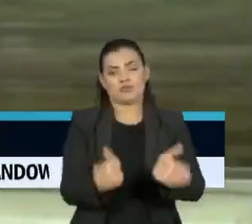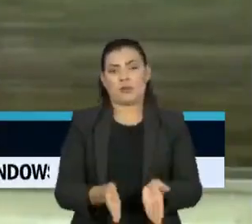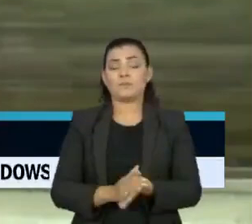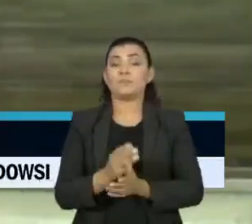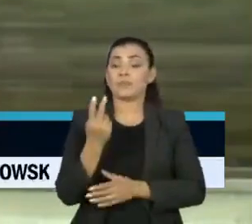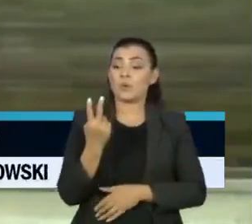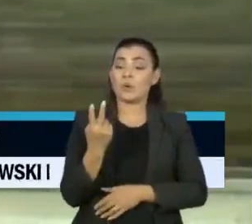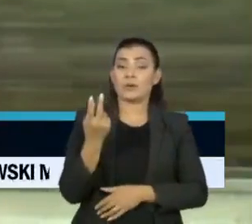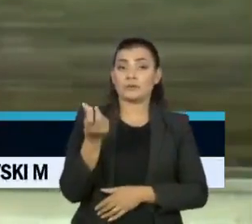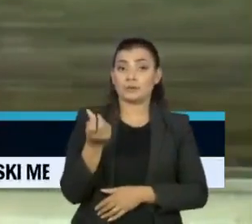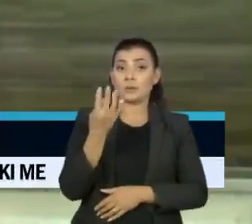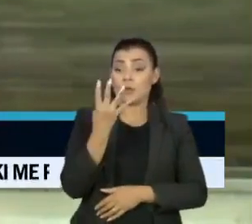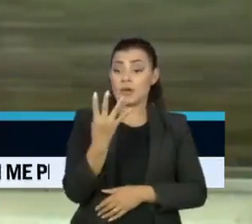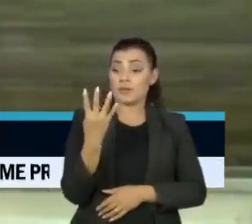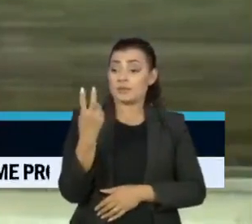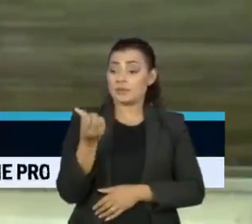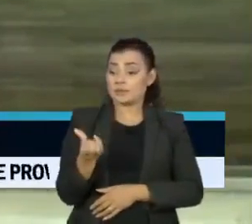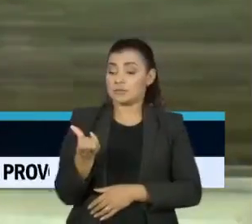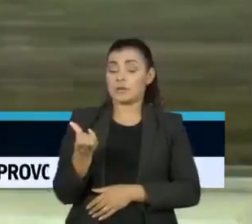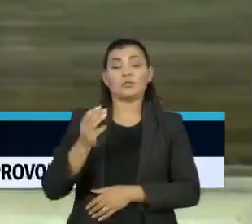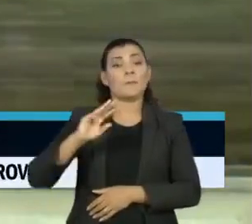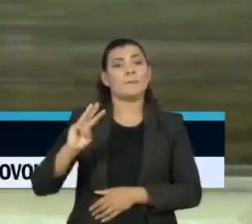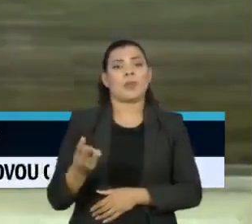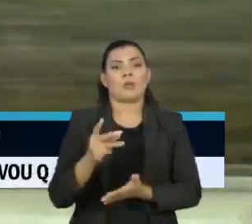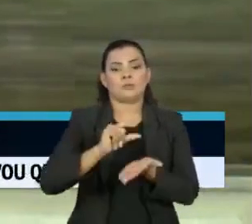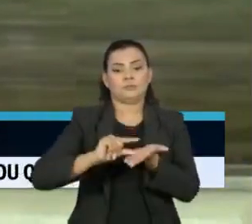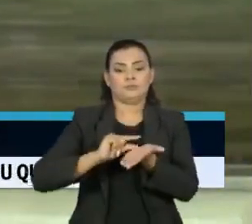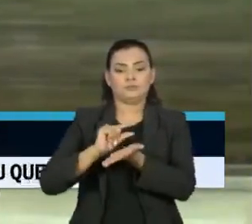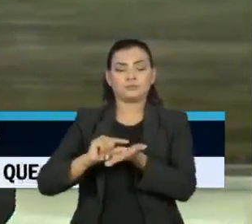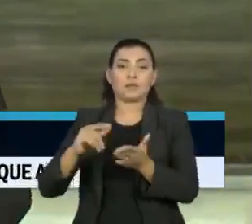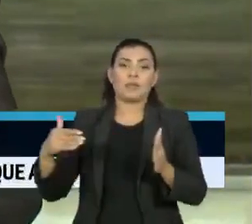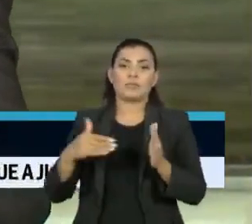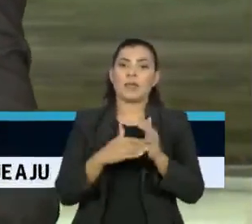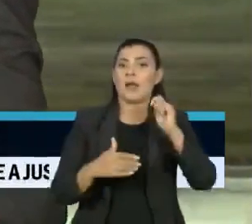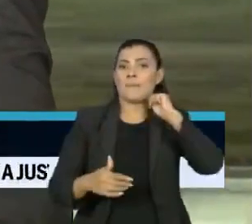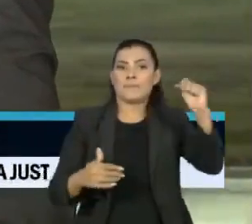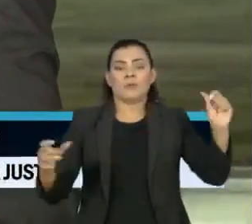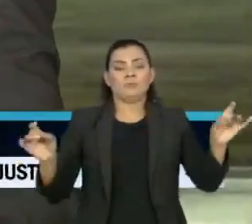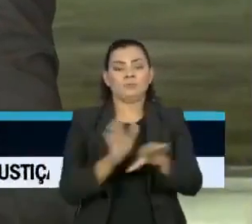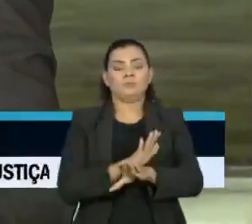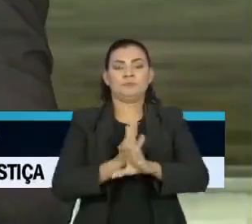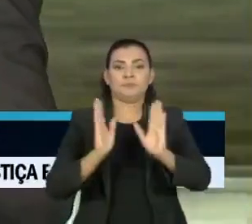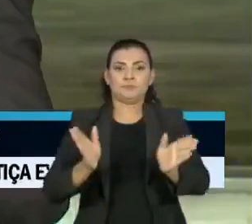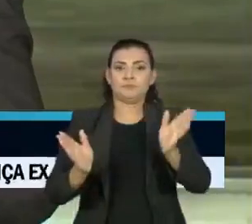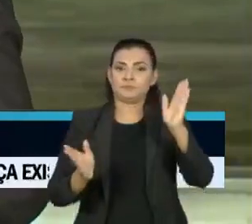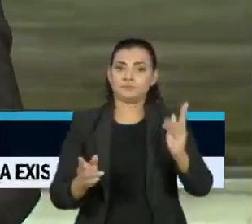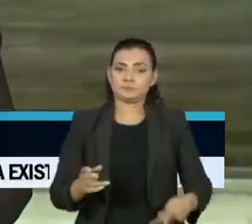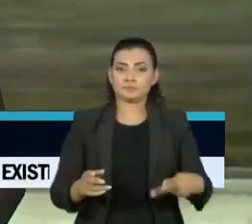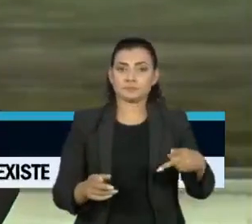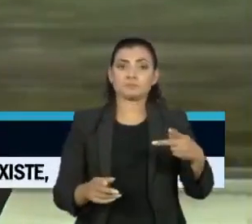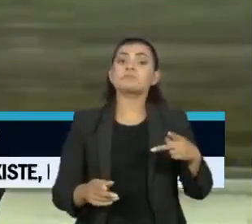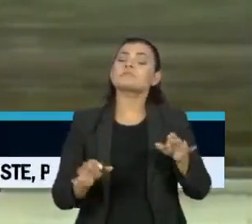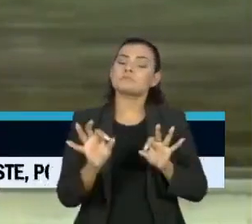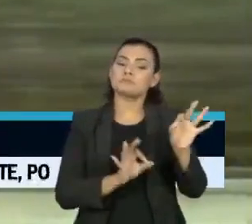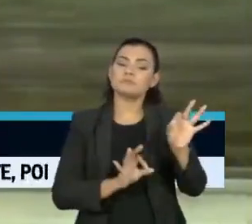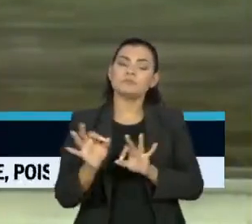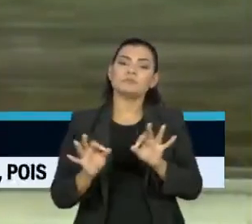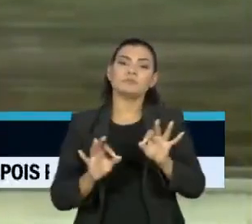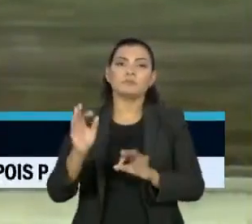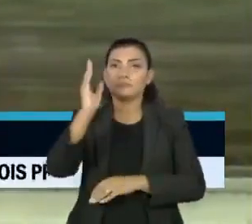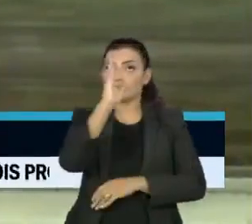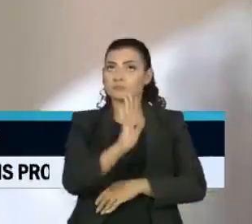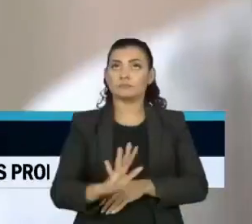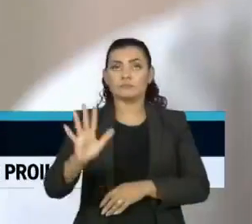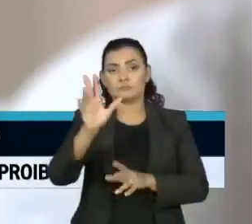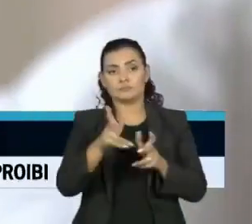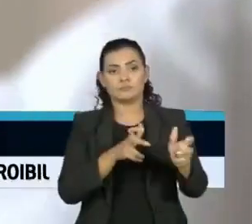46 milhões de doses que até abril serão ofertadas para o Programa Nacional